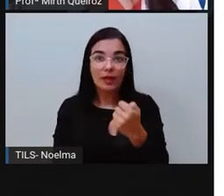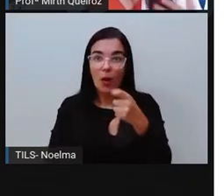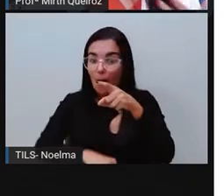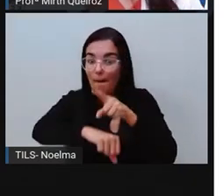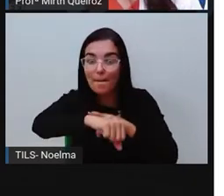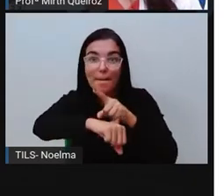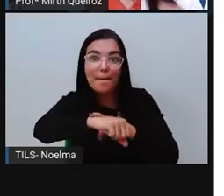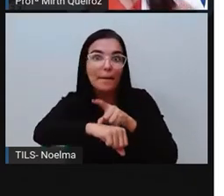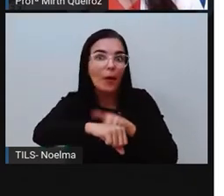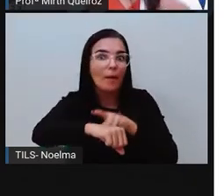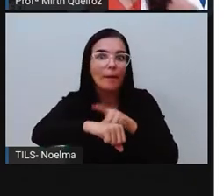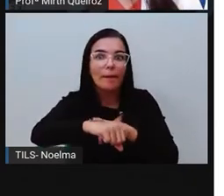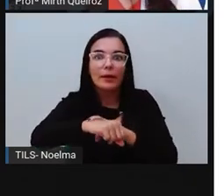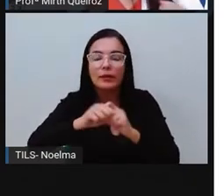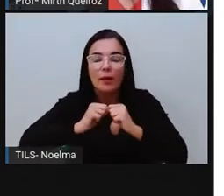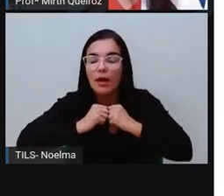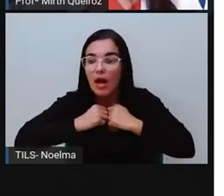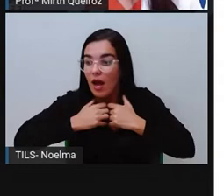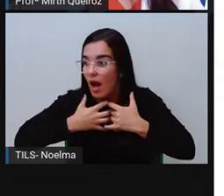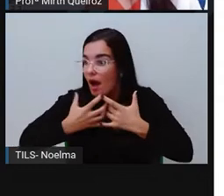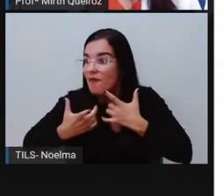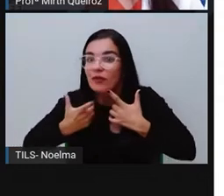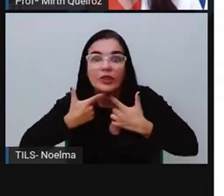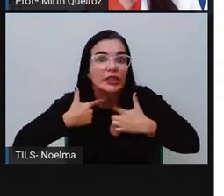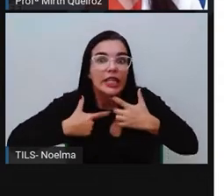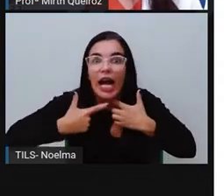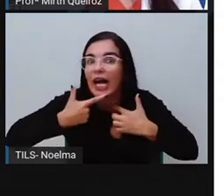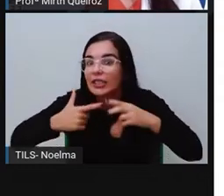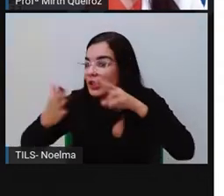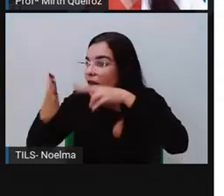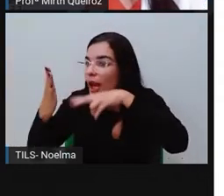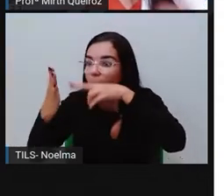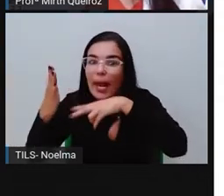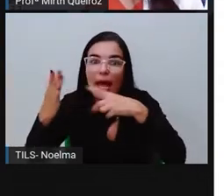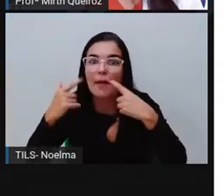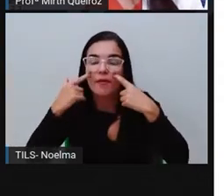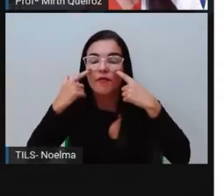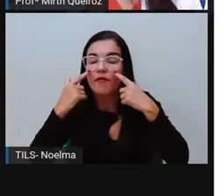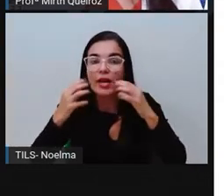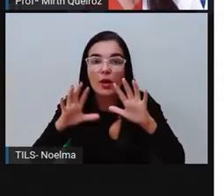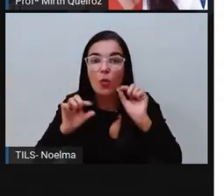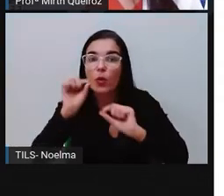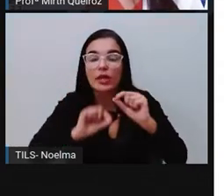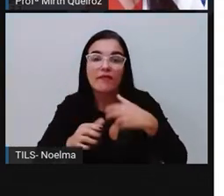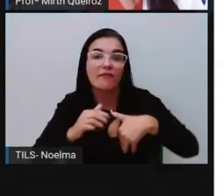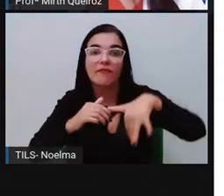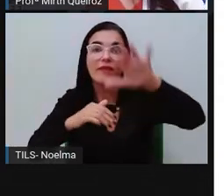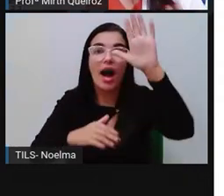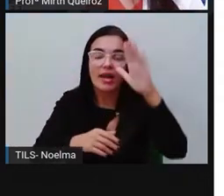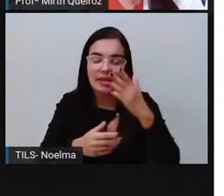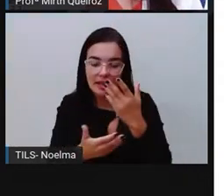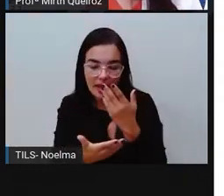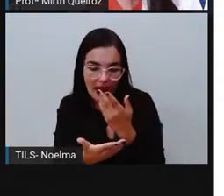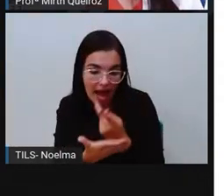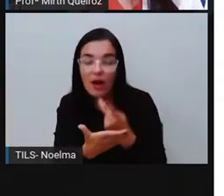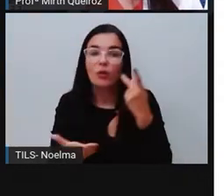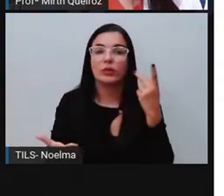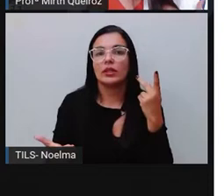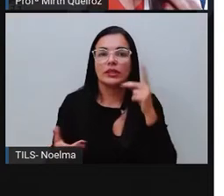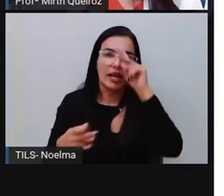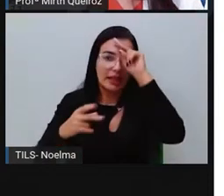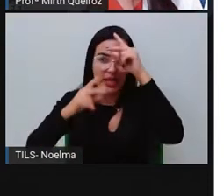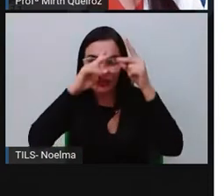em que a gente fica com mais vontade de ler, né? É o auge ali daquele texto que mais nos motiva